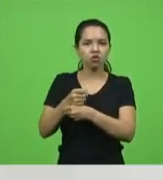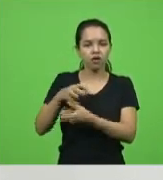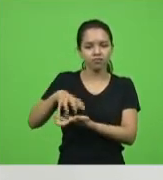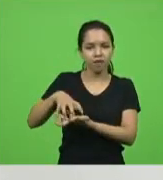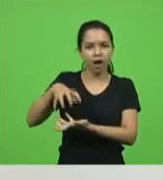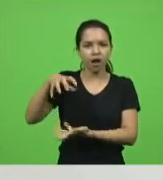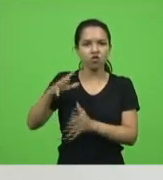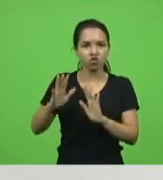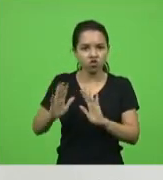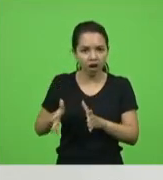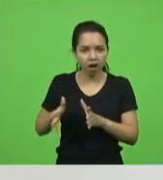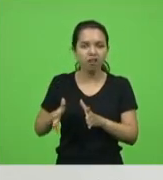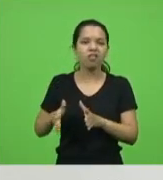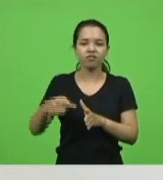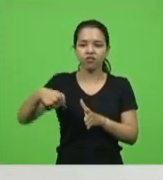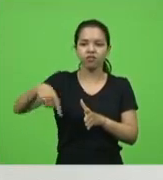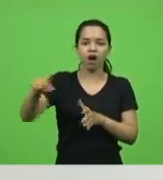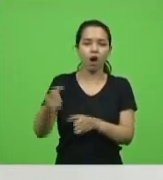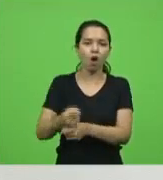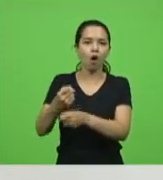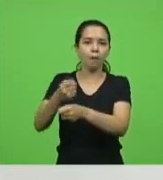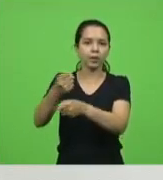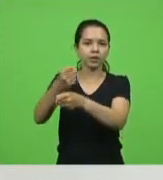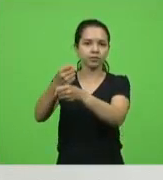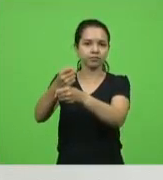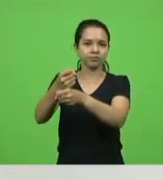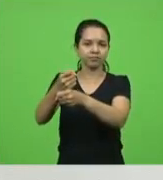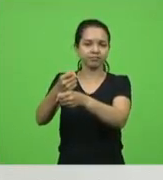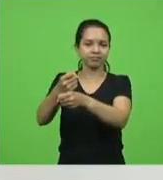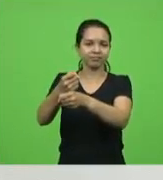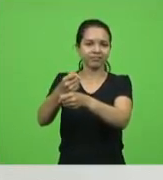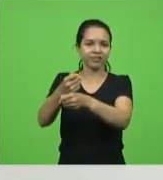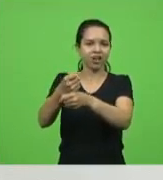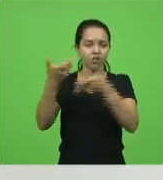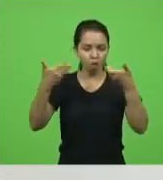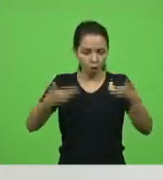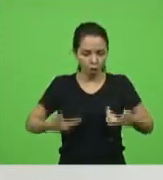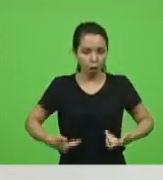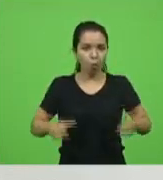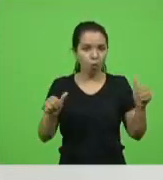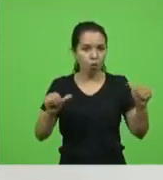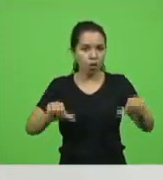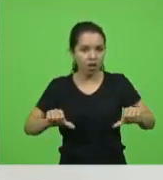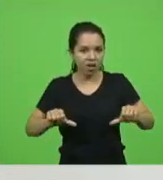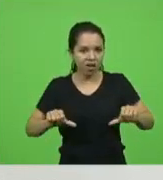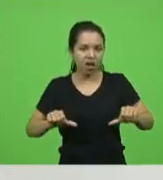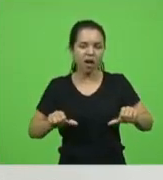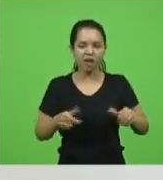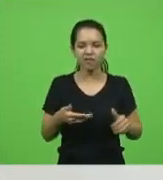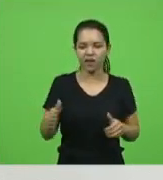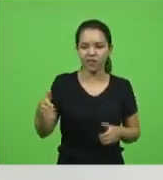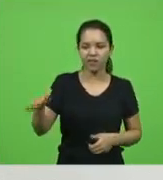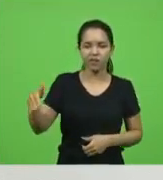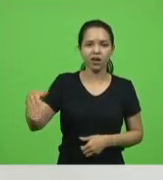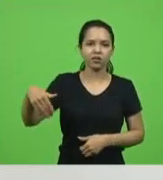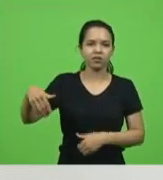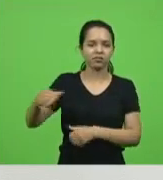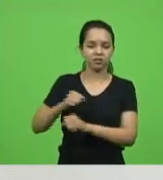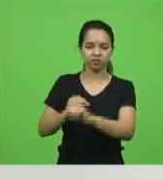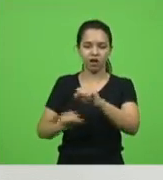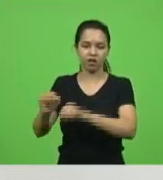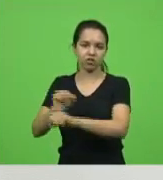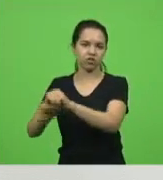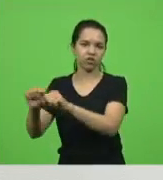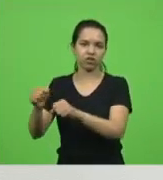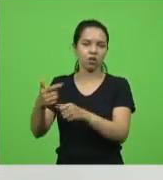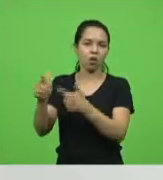quando a tua máquina não consegue mais funcionar, encosta ele nos serviços gerais lá e